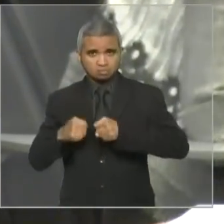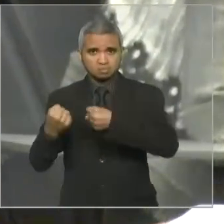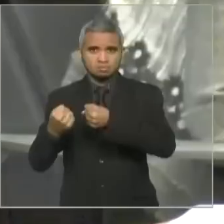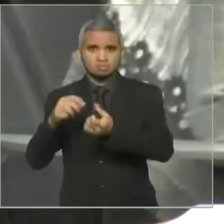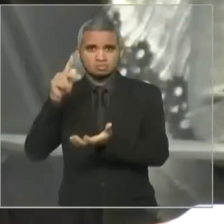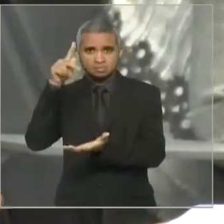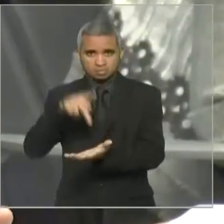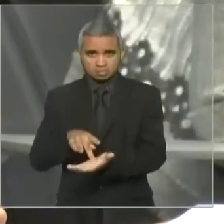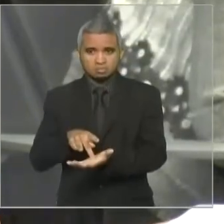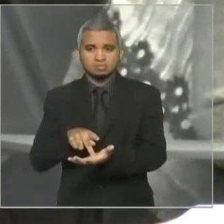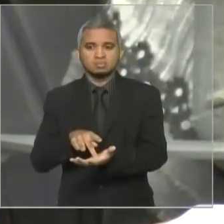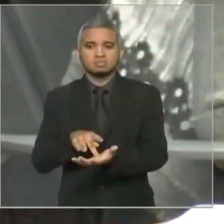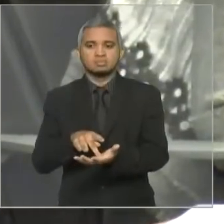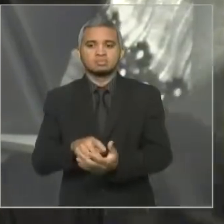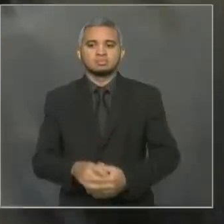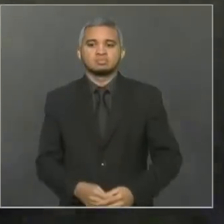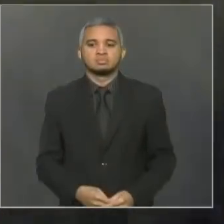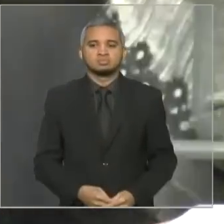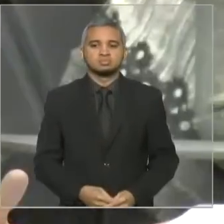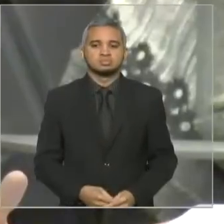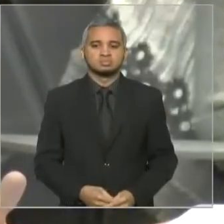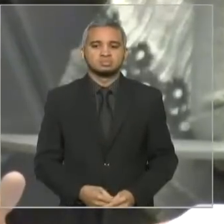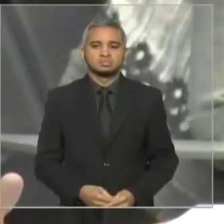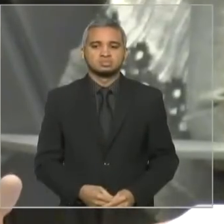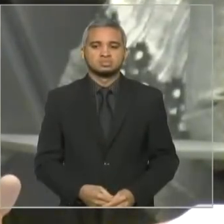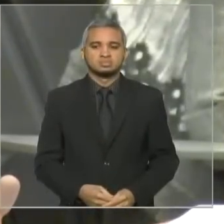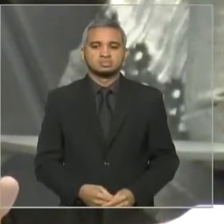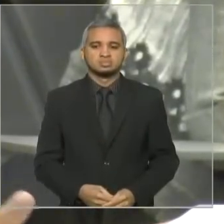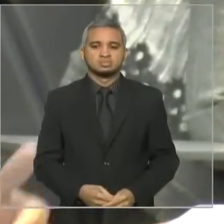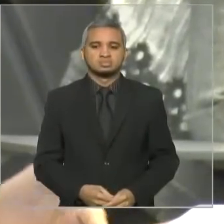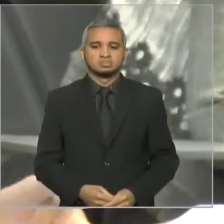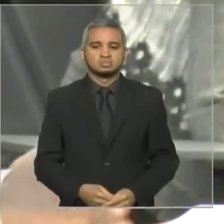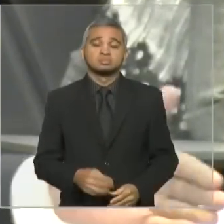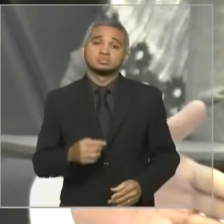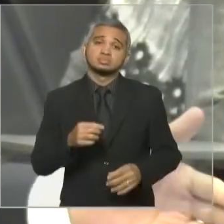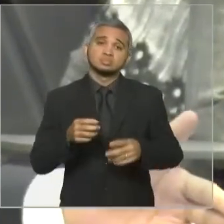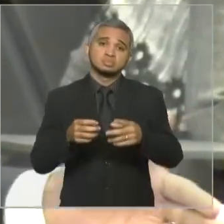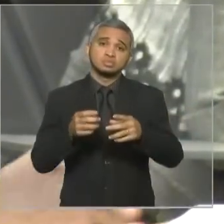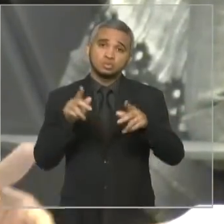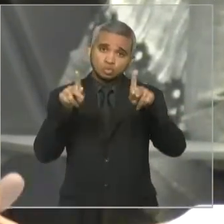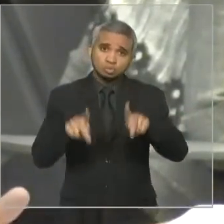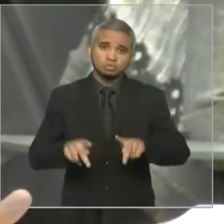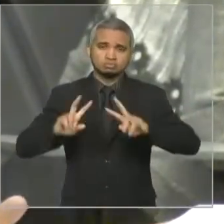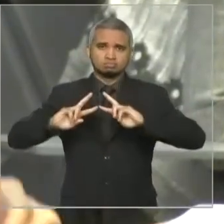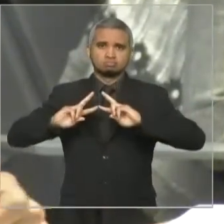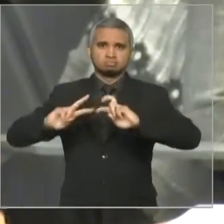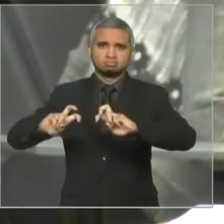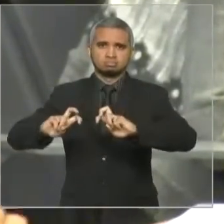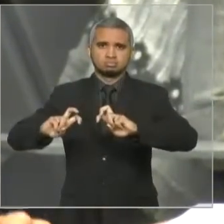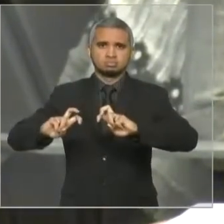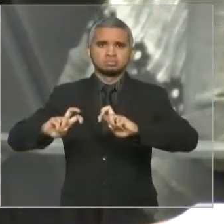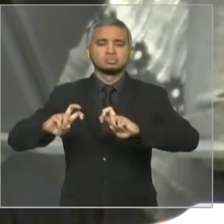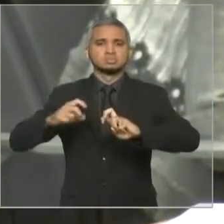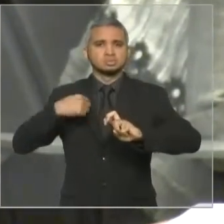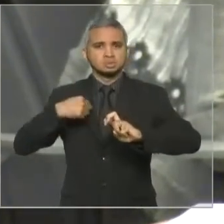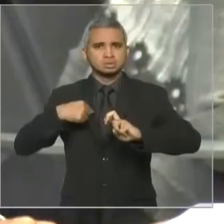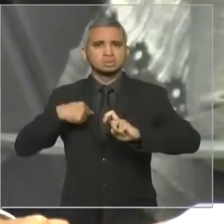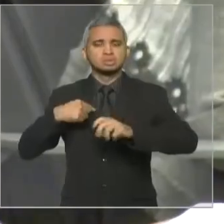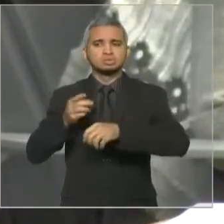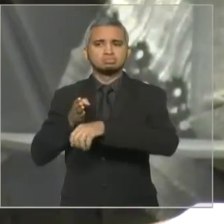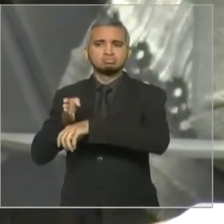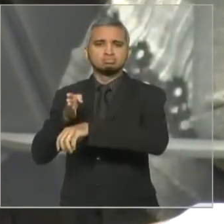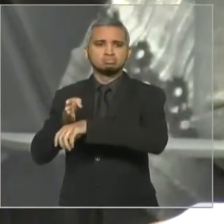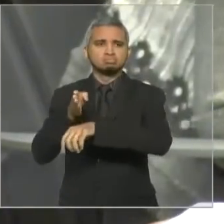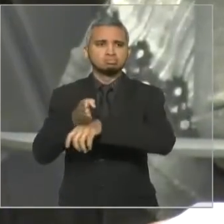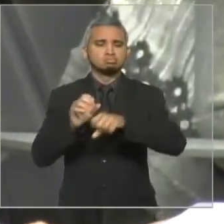na causa consumirista. É inegável o reconhecimento da população dos resultados que nós conseguimos